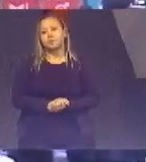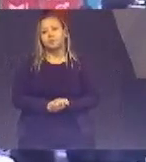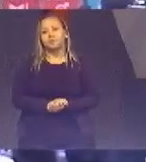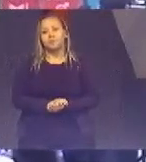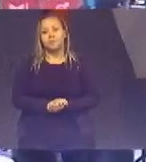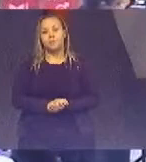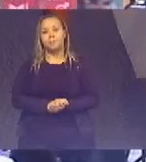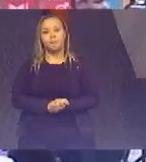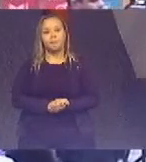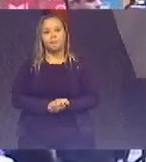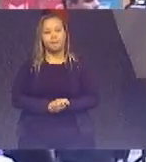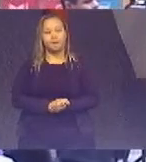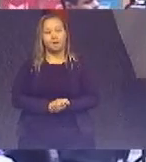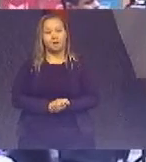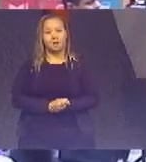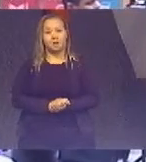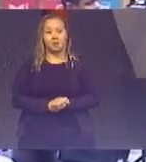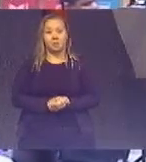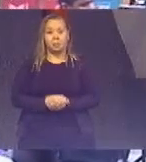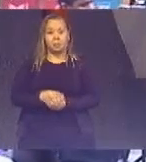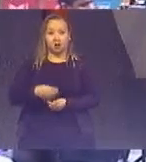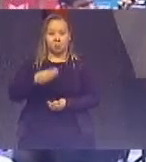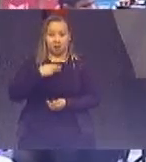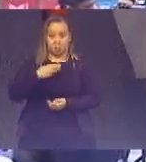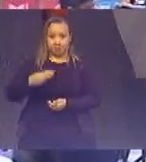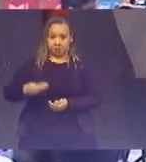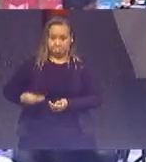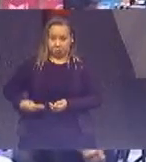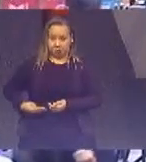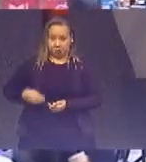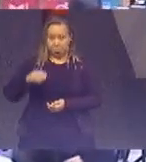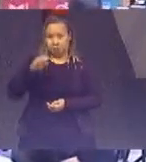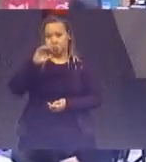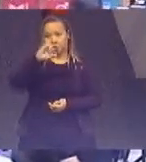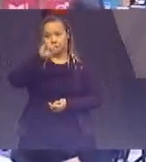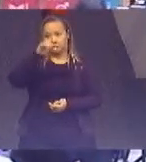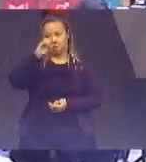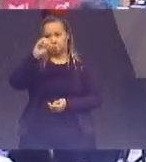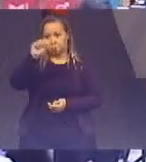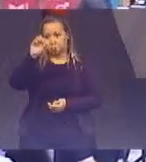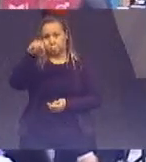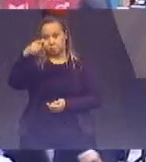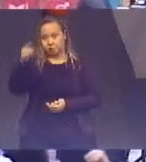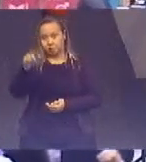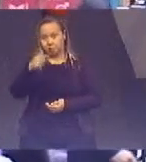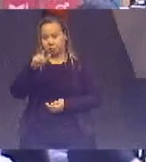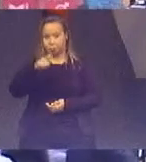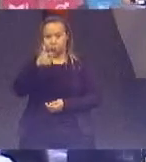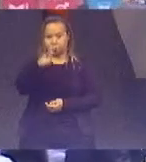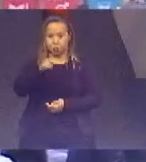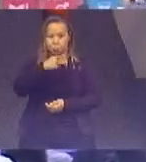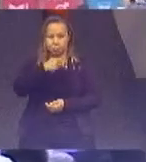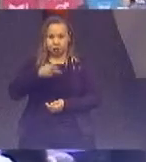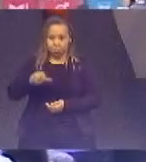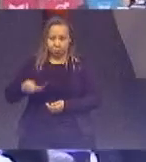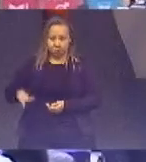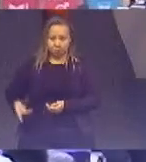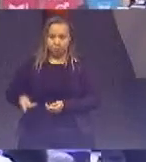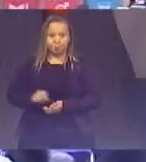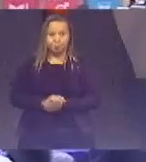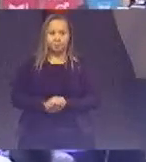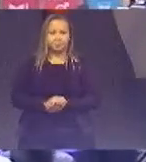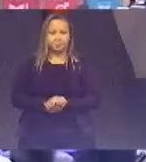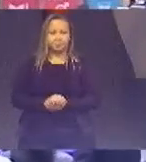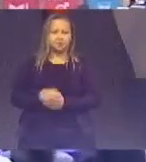ministro João Otávio Noronha demais autoridades presentes senhoras e meus senhores no